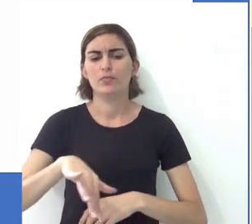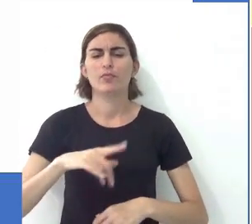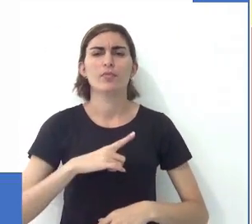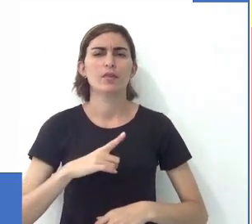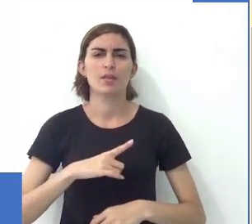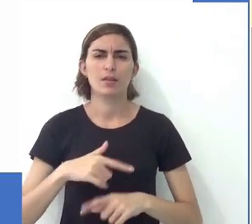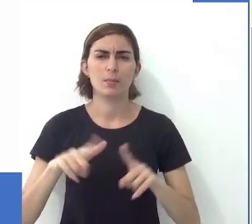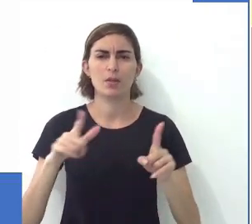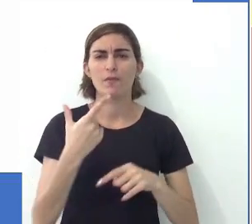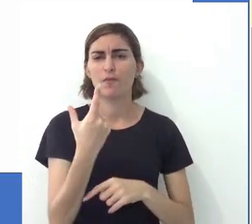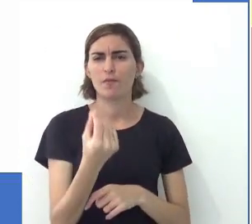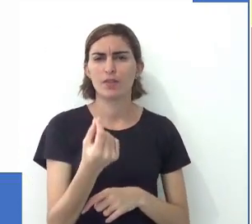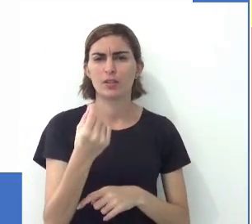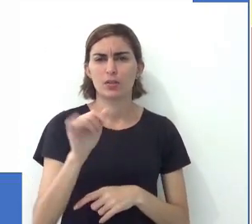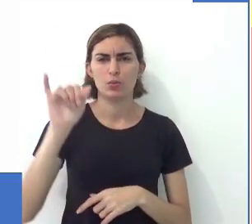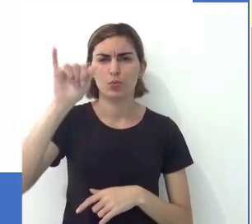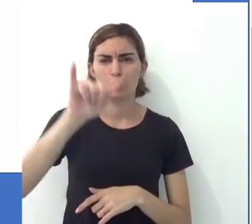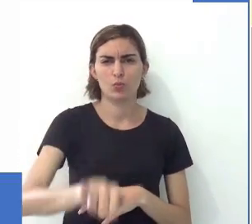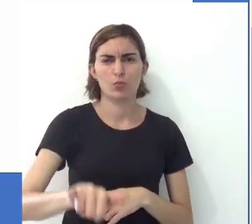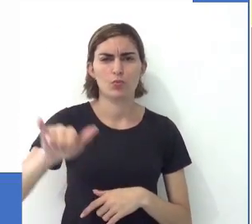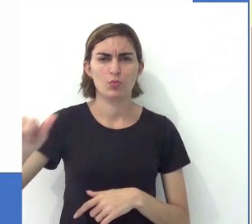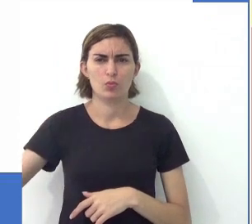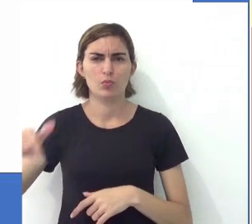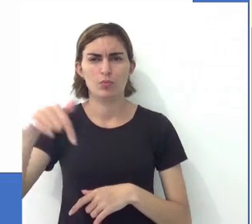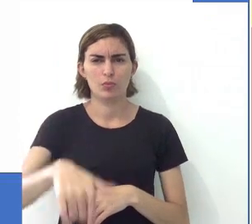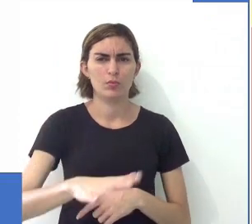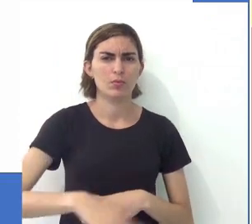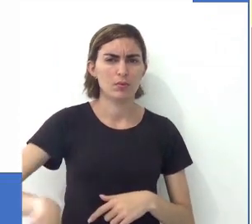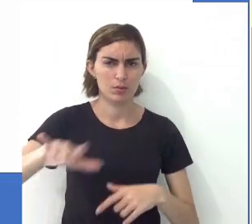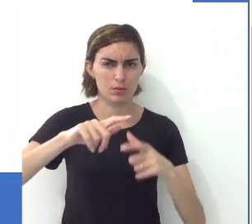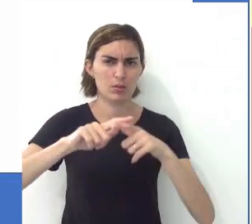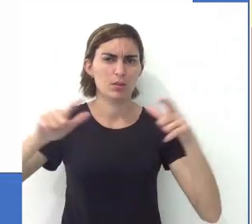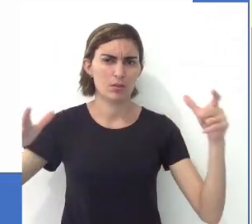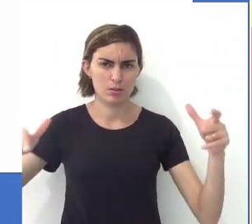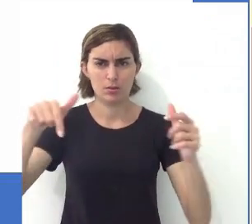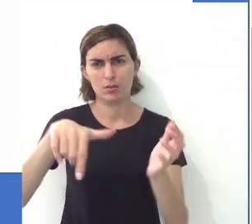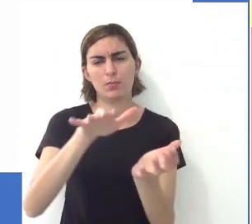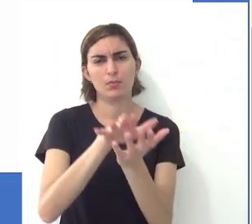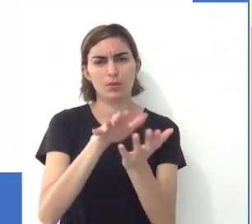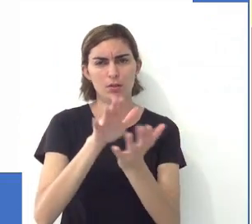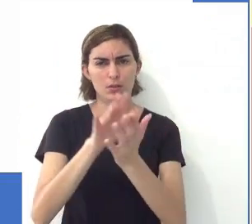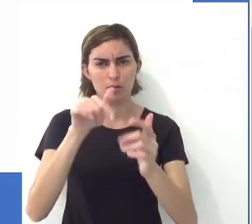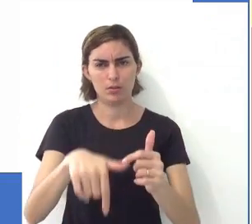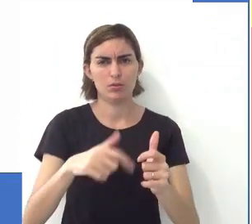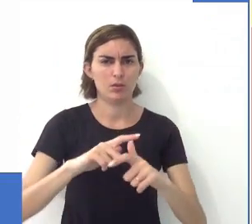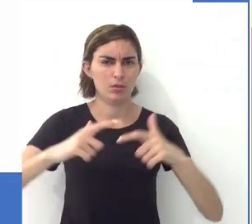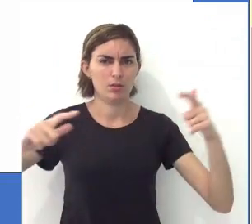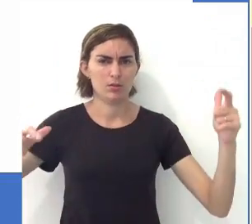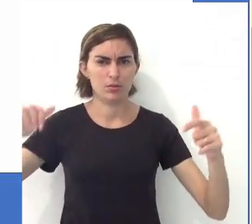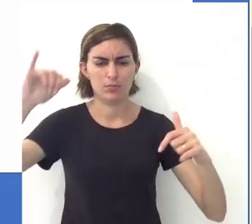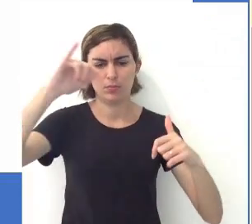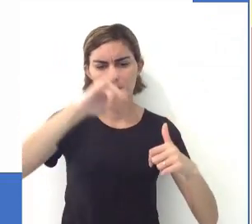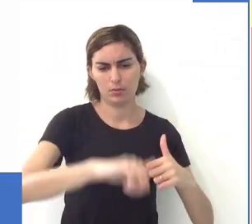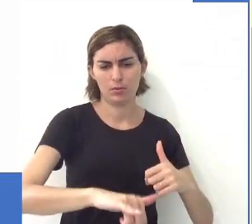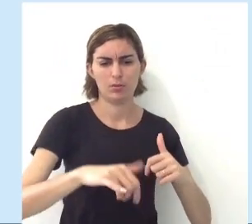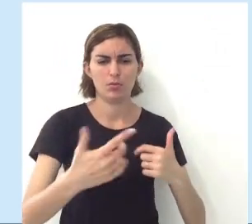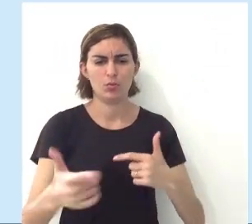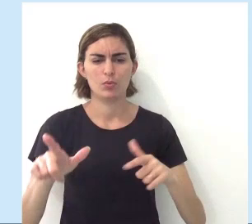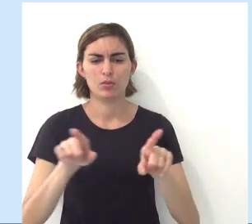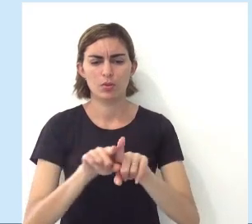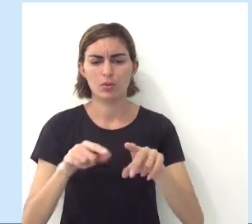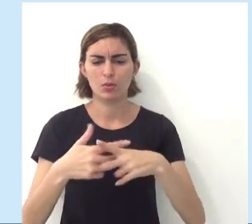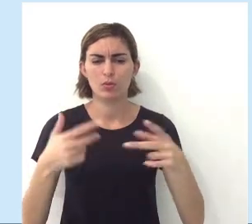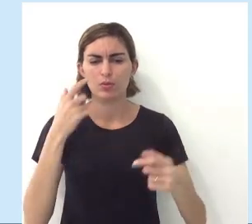entre todos esses, a gente tem mais de 20 aeroportos. Então, é um incentivo muito grande também em Pernambuco para esse crescimento de aeroportos.